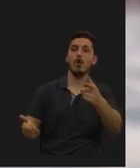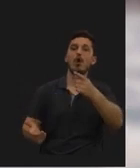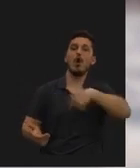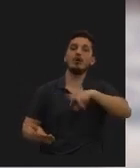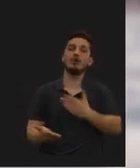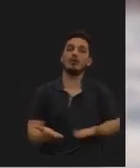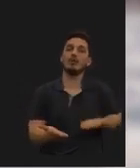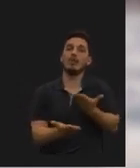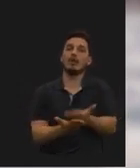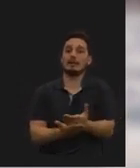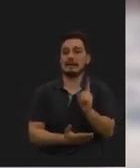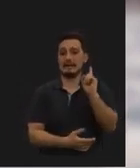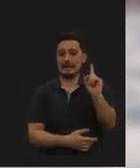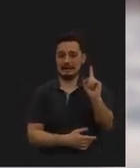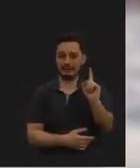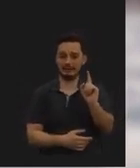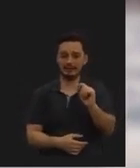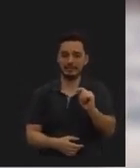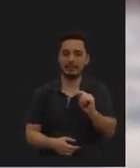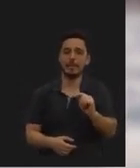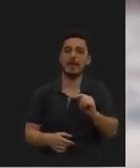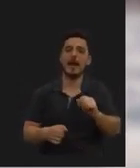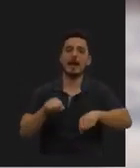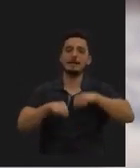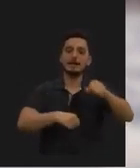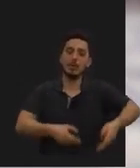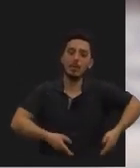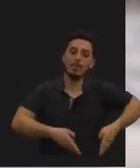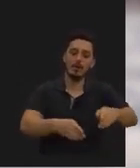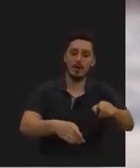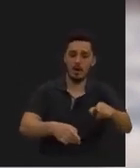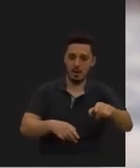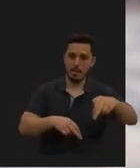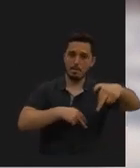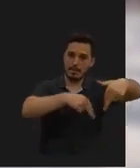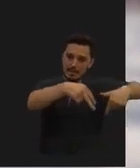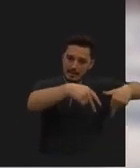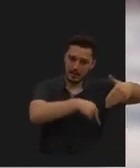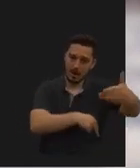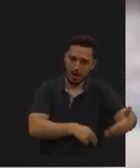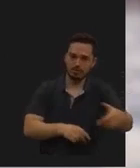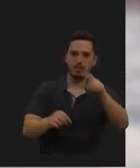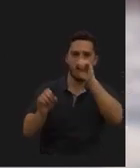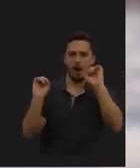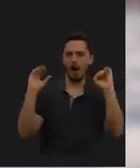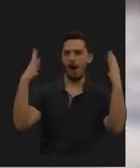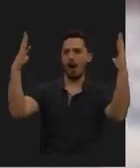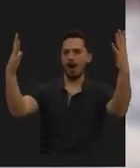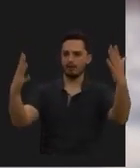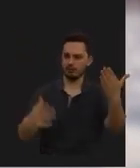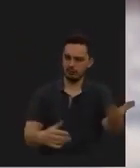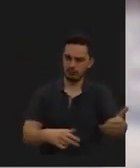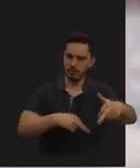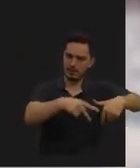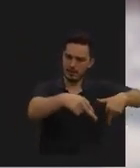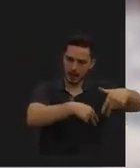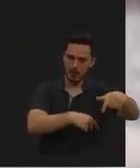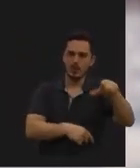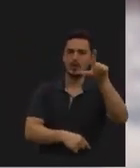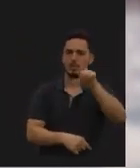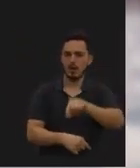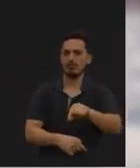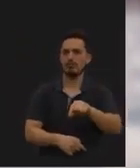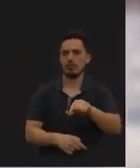proposta é isto, em que temos as ciclovias nos passeios, temos arborização nos passeios, e